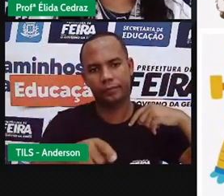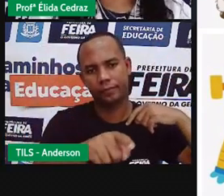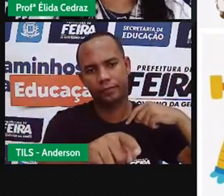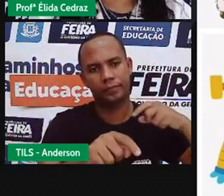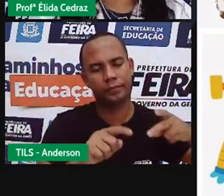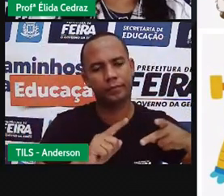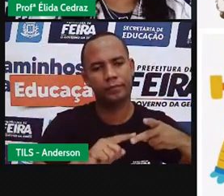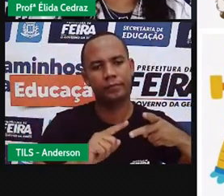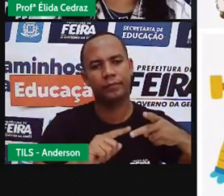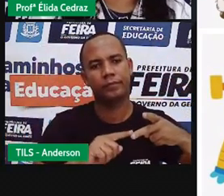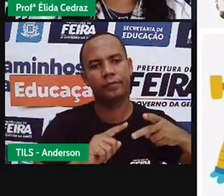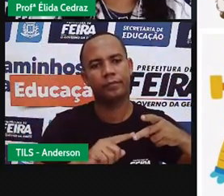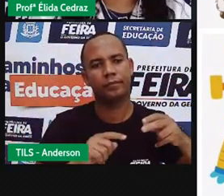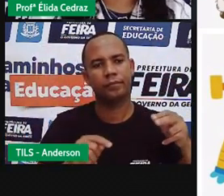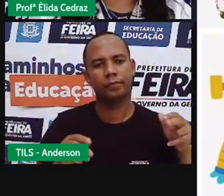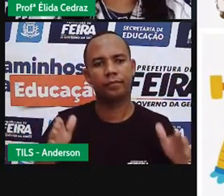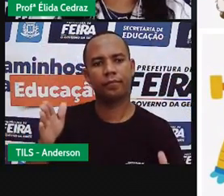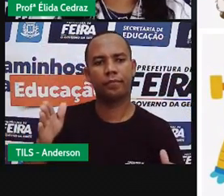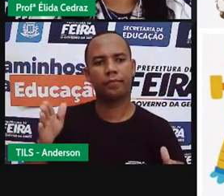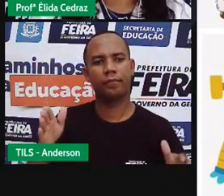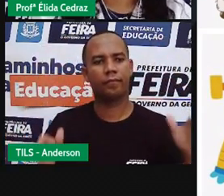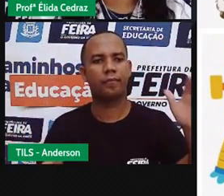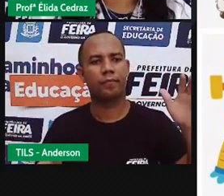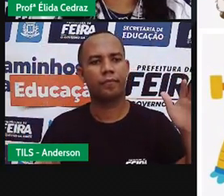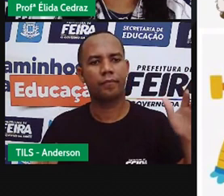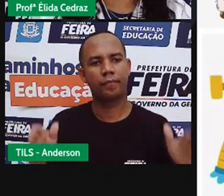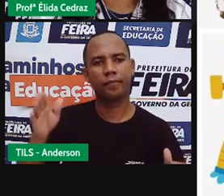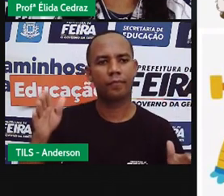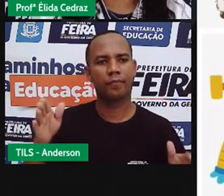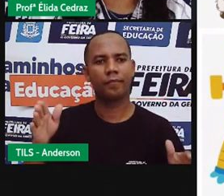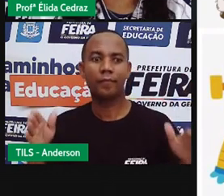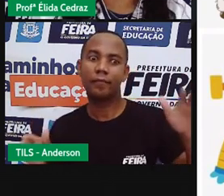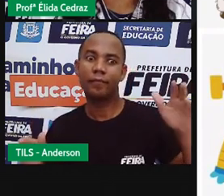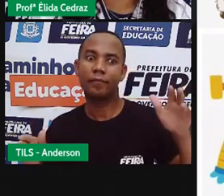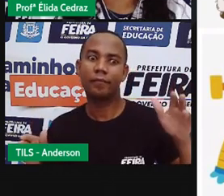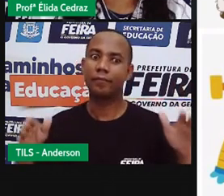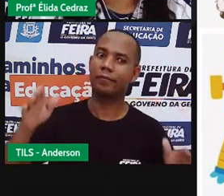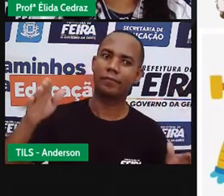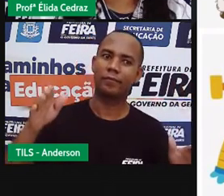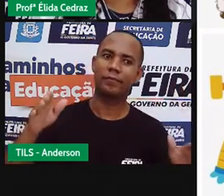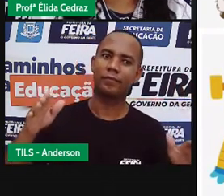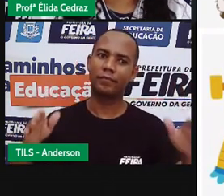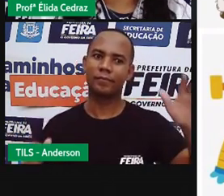bonequinho aí, quem é ele? Ele é o quê? Um